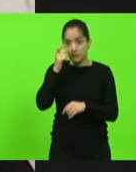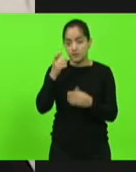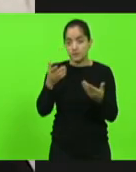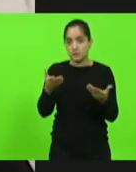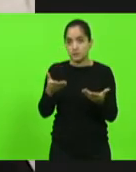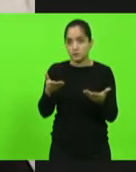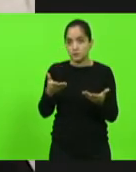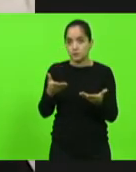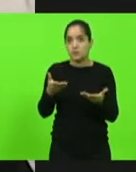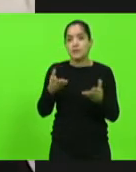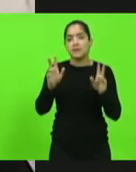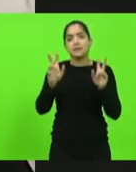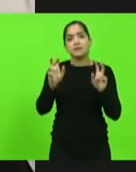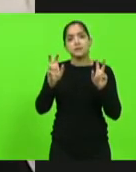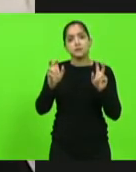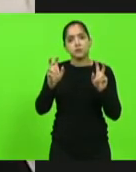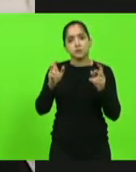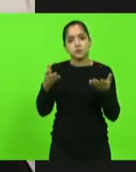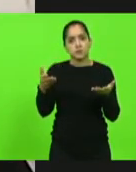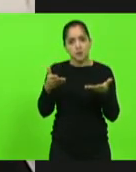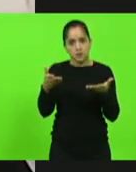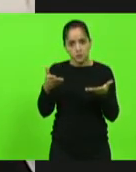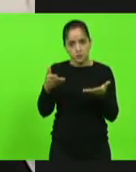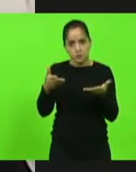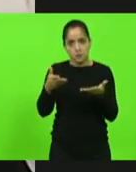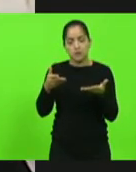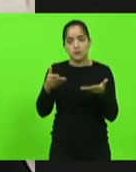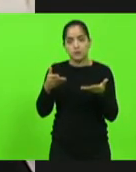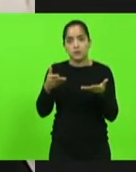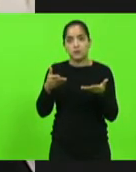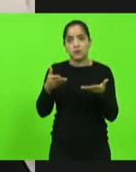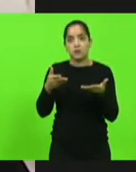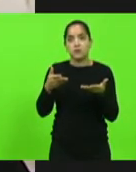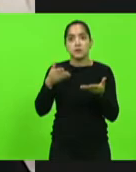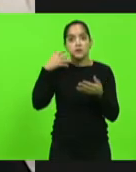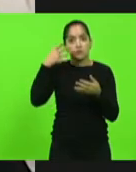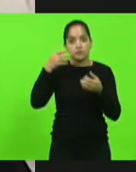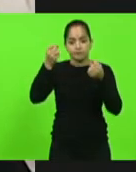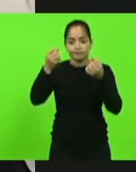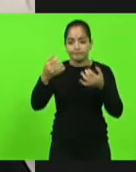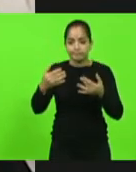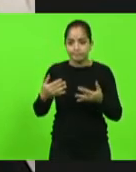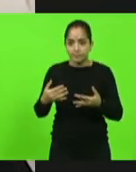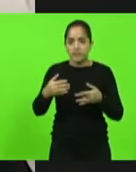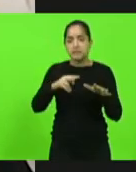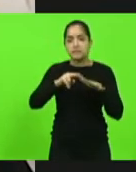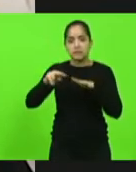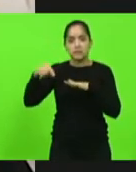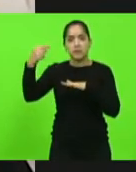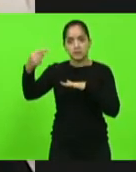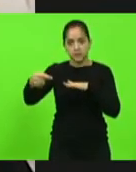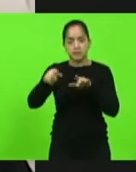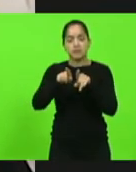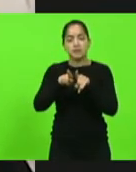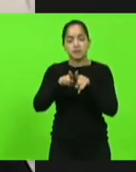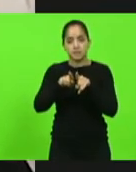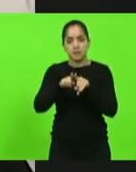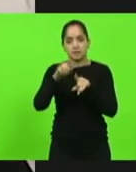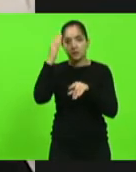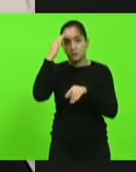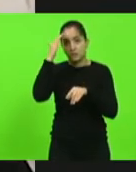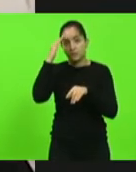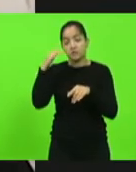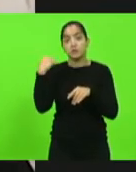Tem assuntos que eu vou abordar agora, nessa manhã, e posteriormente eu vou replicá-los, eles na semana que vem, que são, no meu entendimento, muito